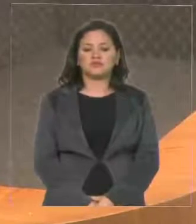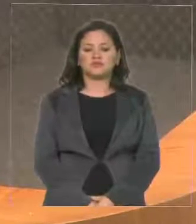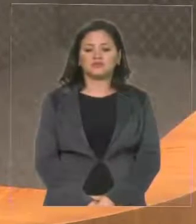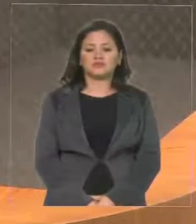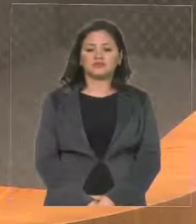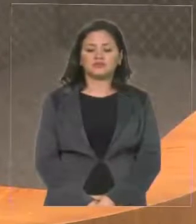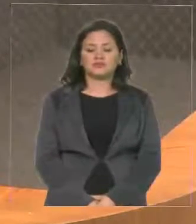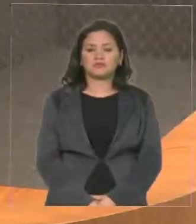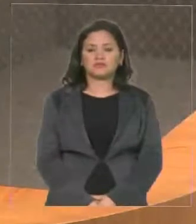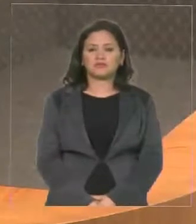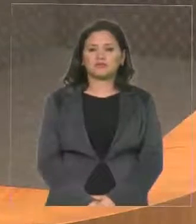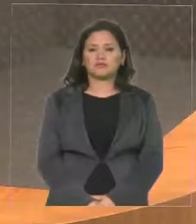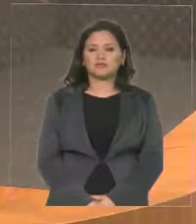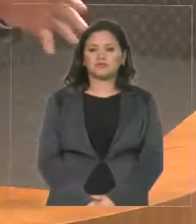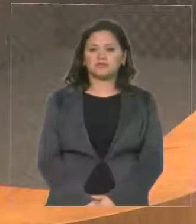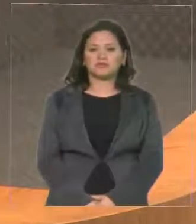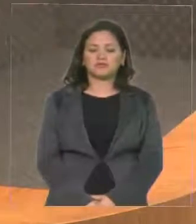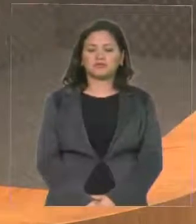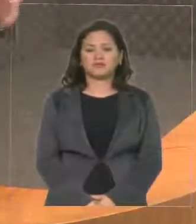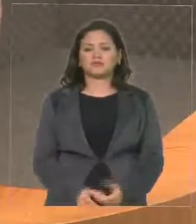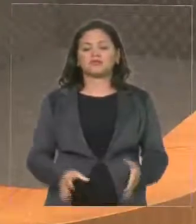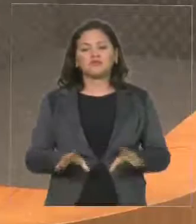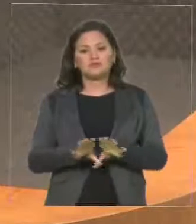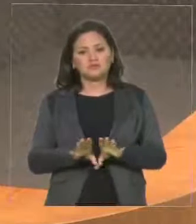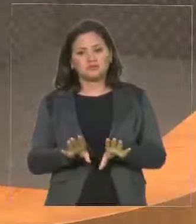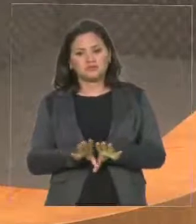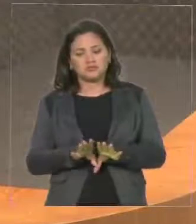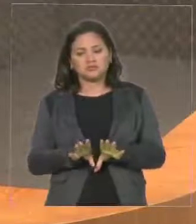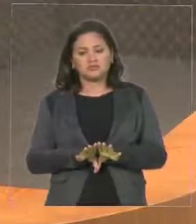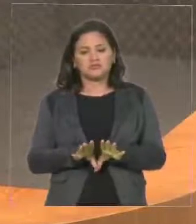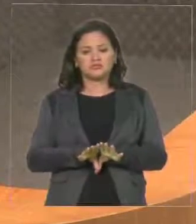Braide, sobre a questão de licitação, de dispensa e de valores.